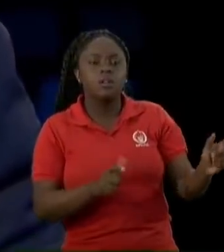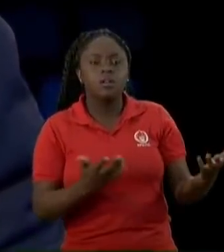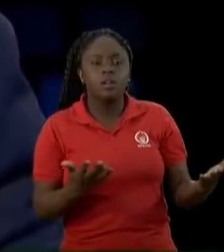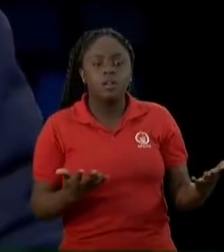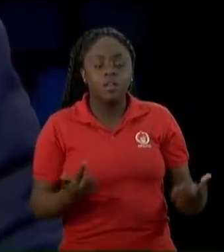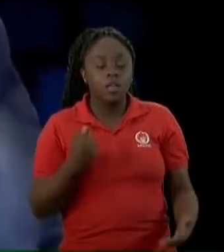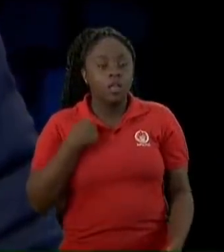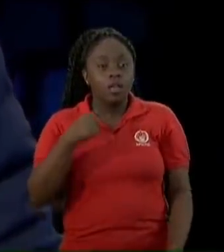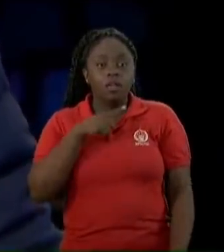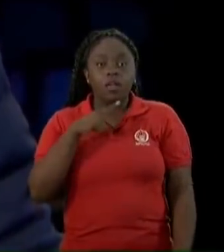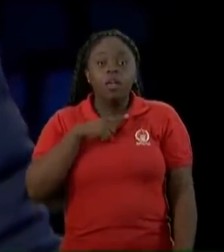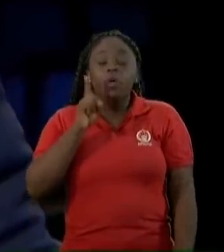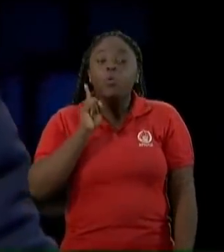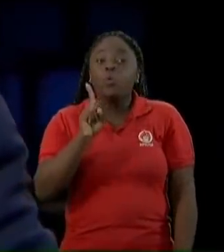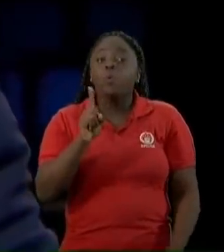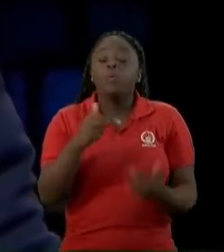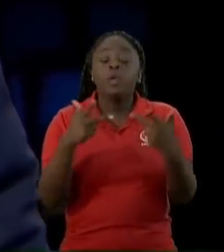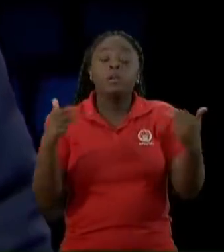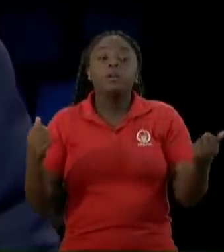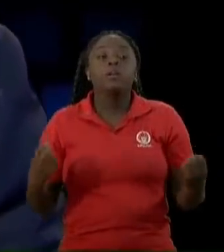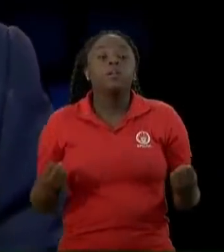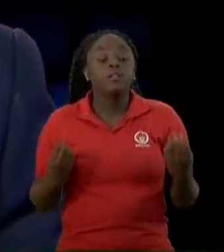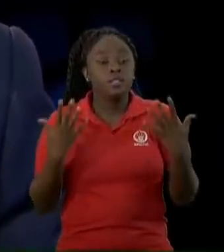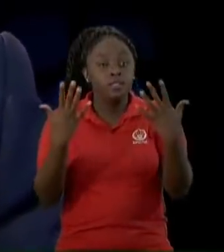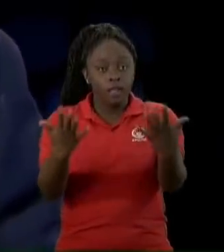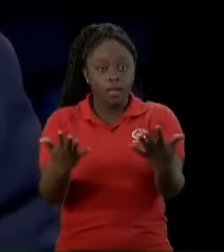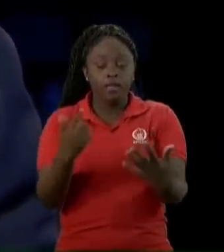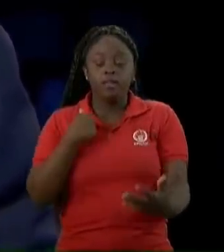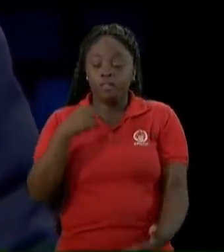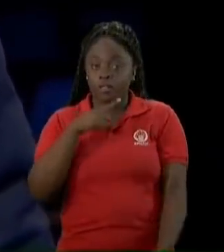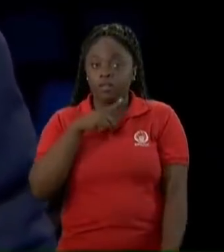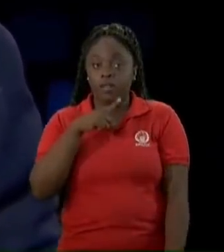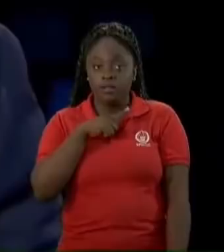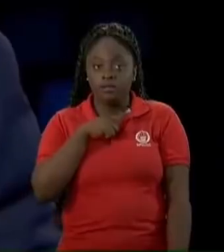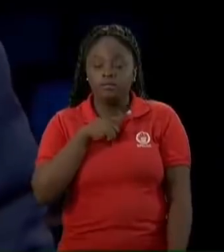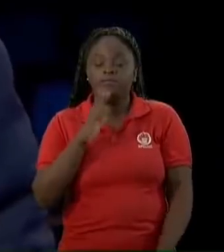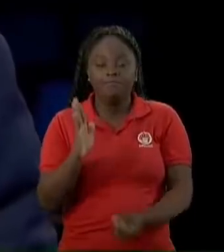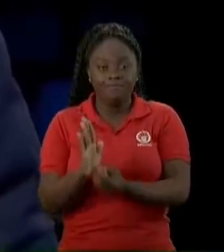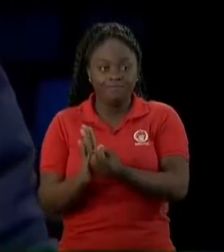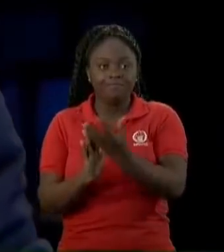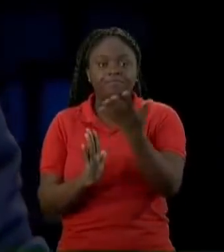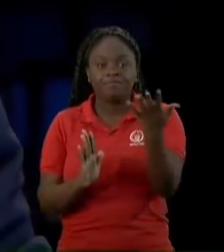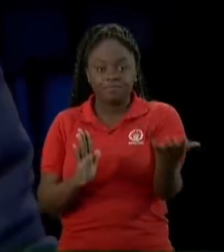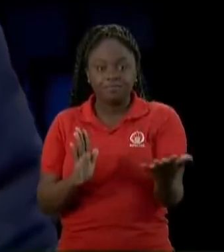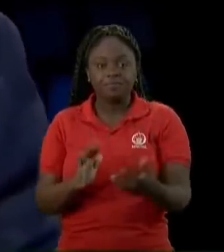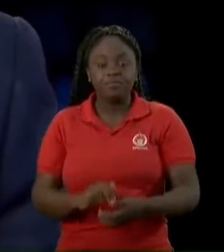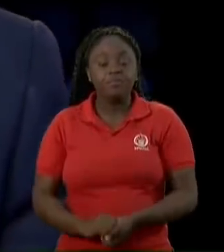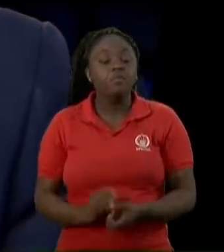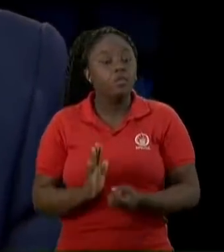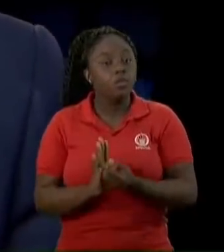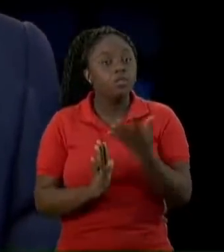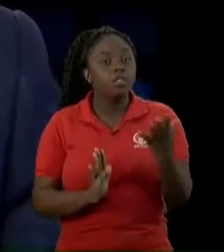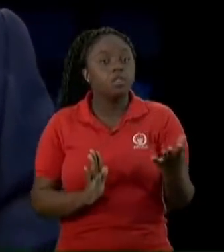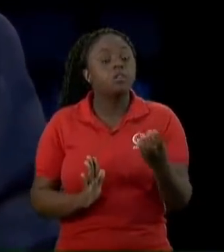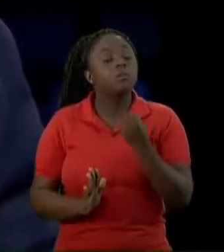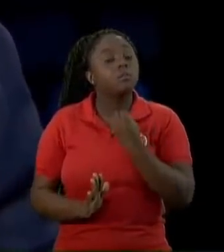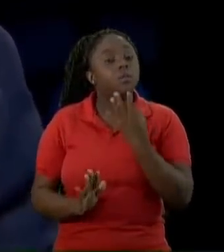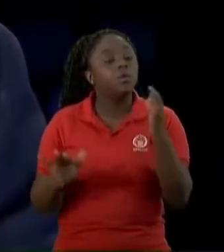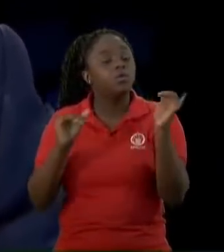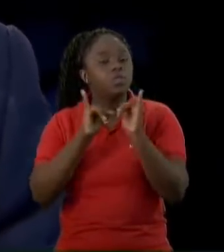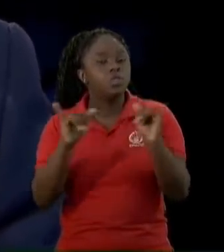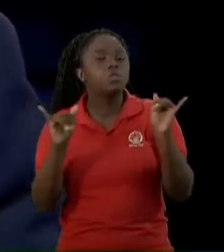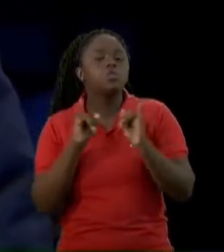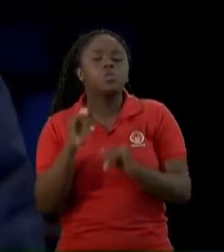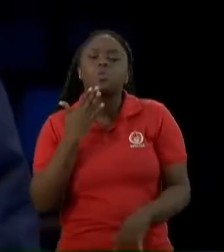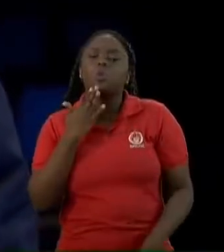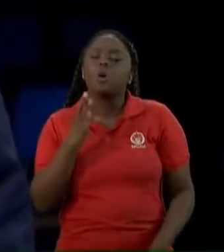Gente, eu só tenho uma coisa para te dar É a única coisa que eu tenho na minha vida É o Evangelho E o Evangelho é uma boa notícia E sabe qual